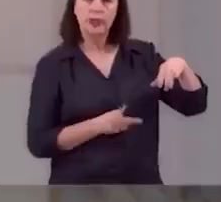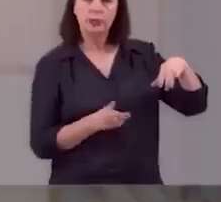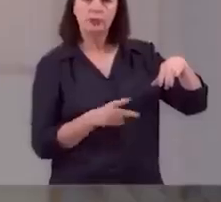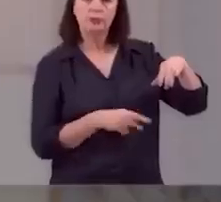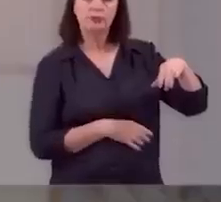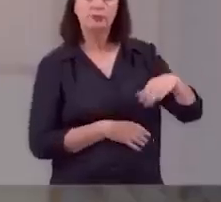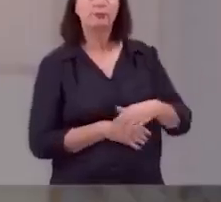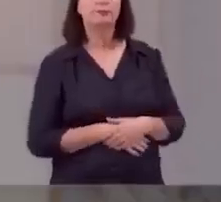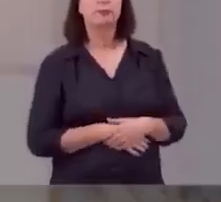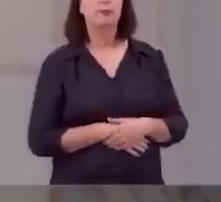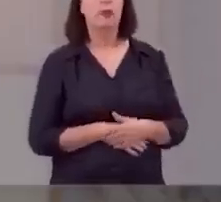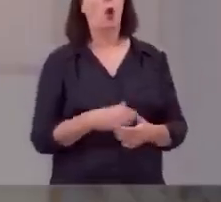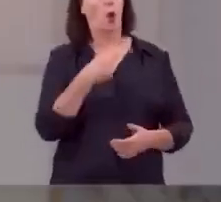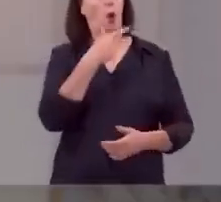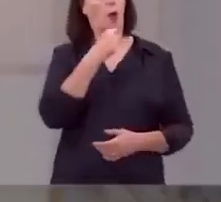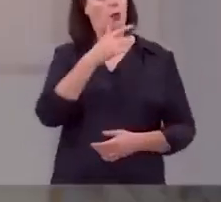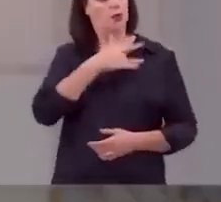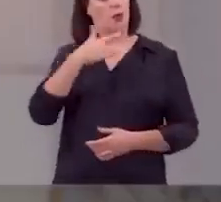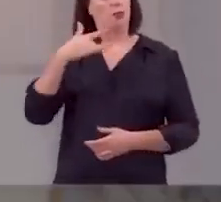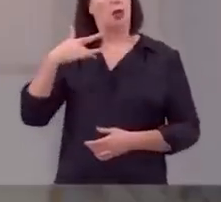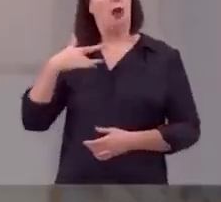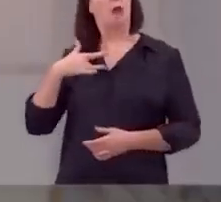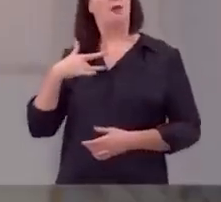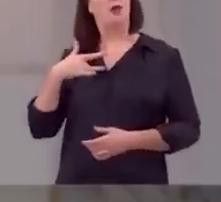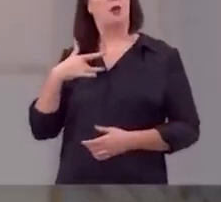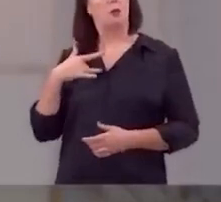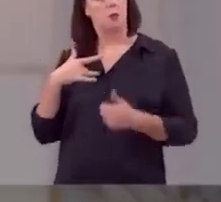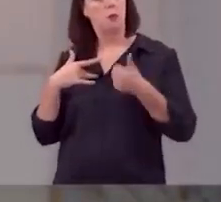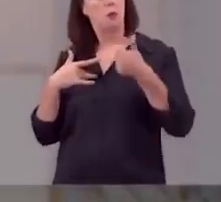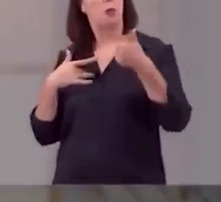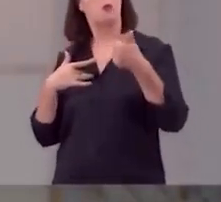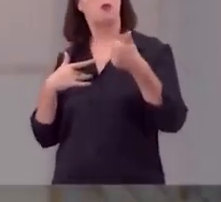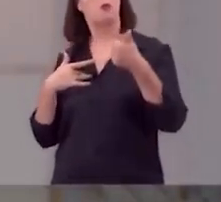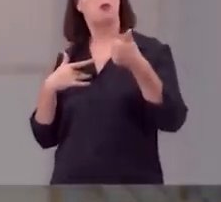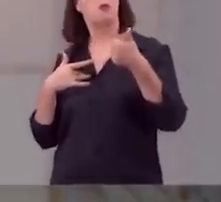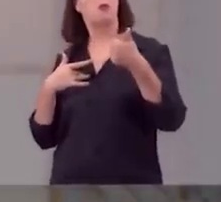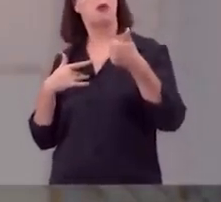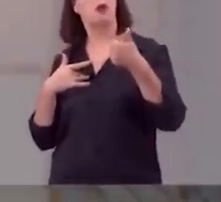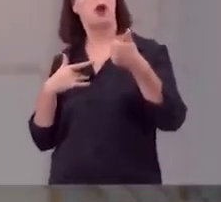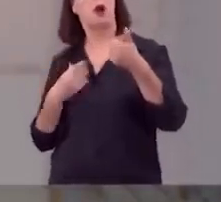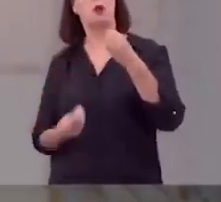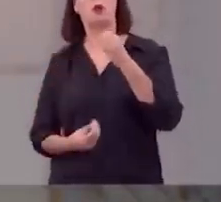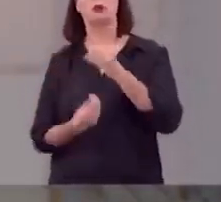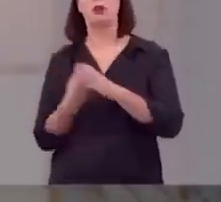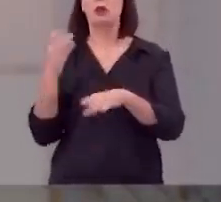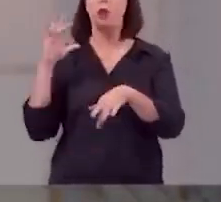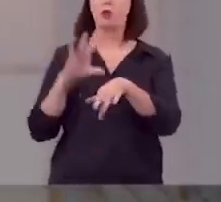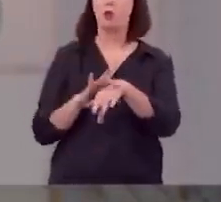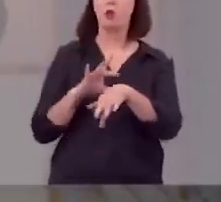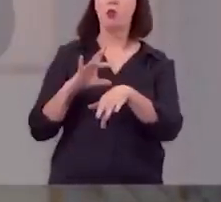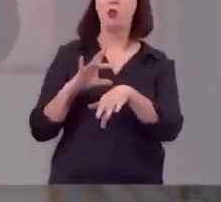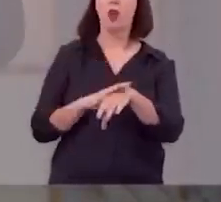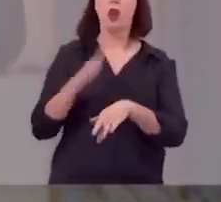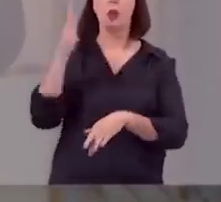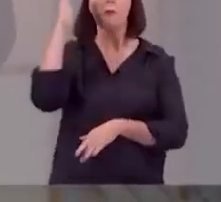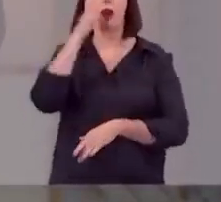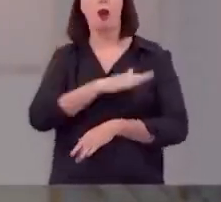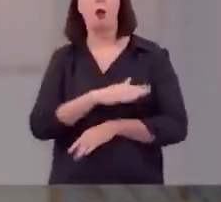sendo um homem saudável foi acometido por uma doença maligna